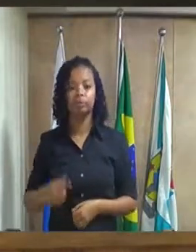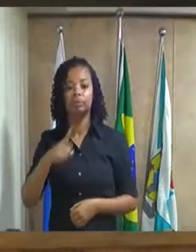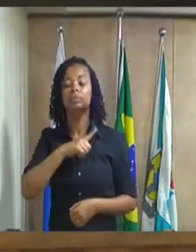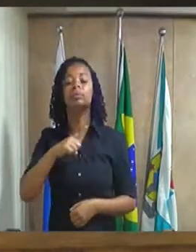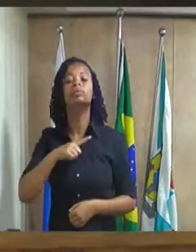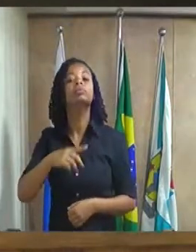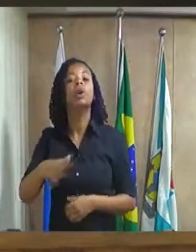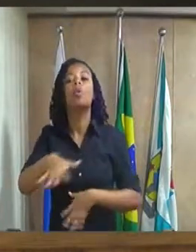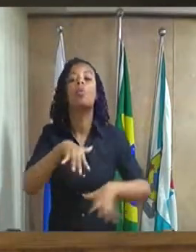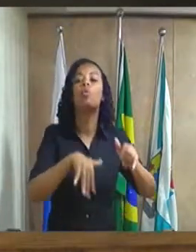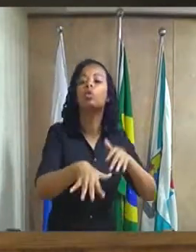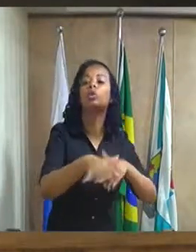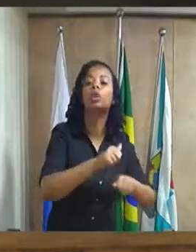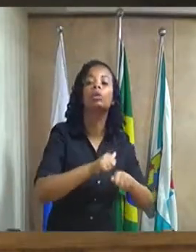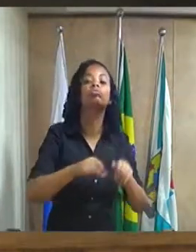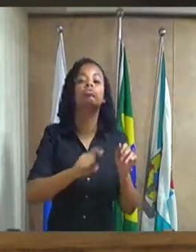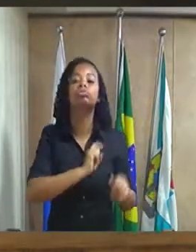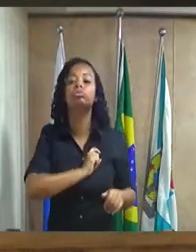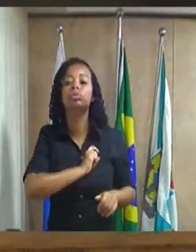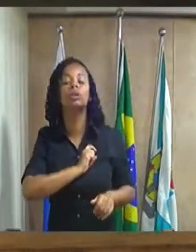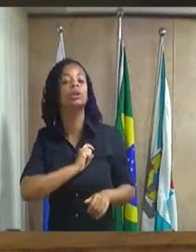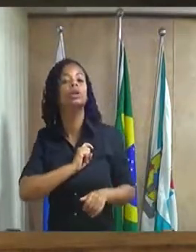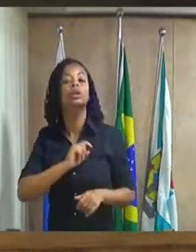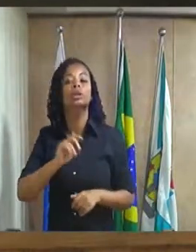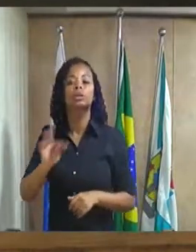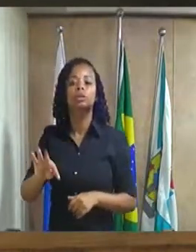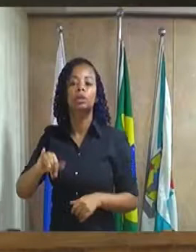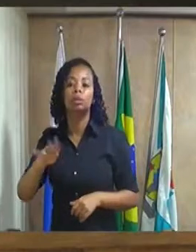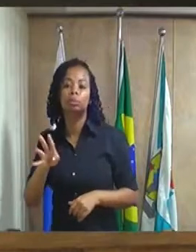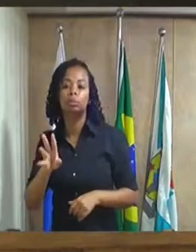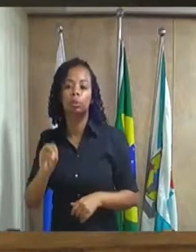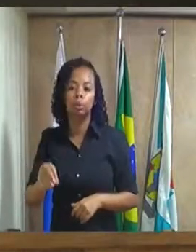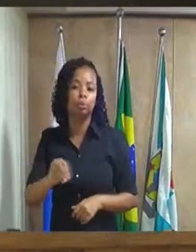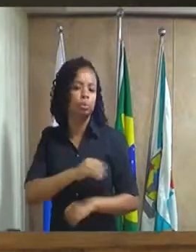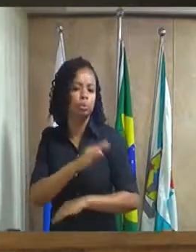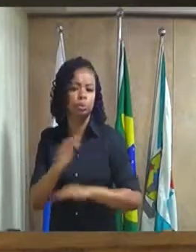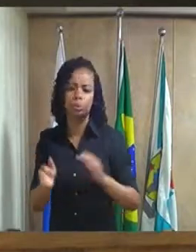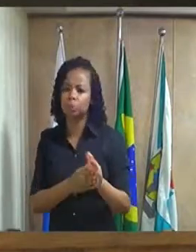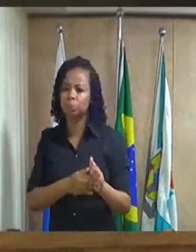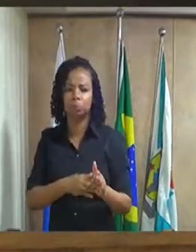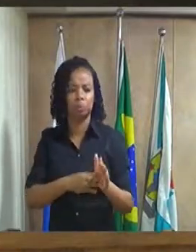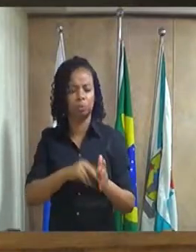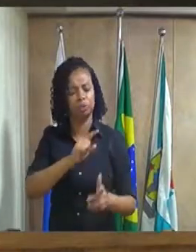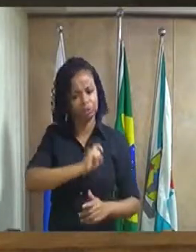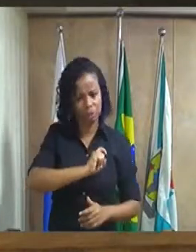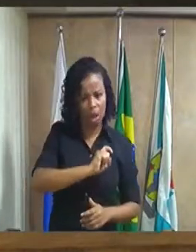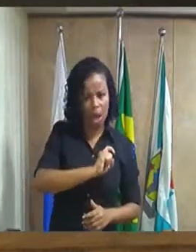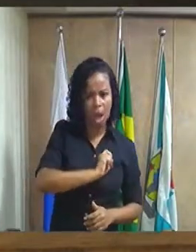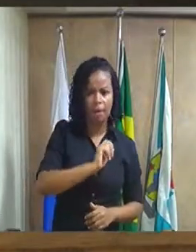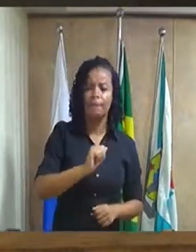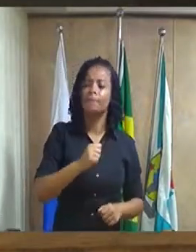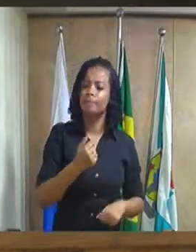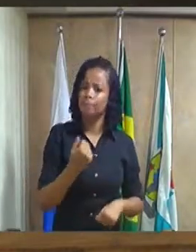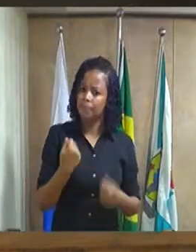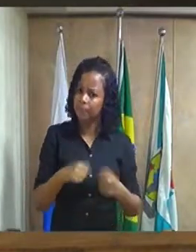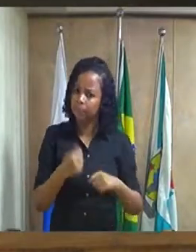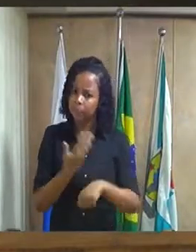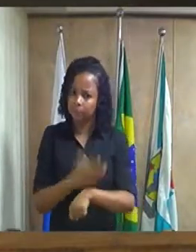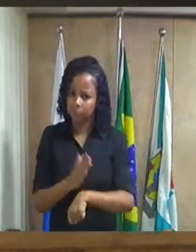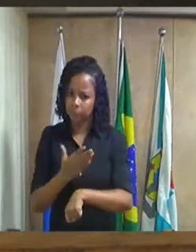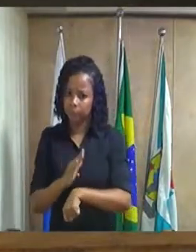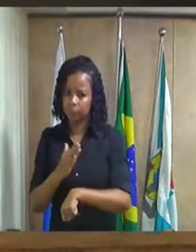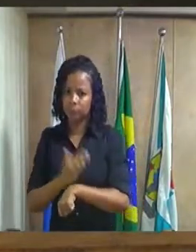convocamos fiscais de tributos aditores fiscais e vamos fazê-lo num número